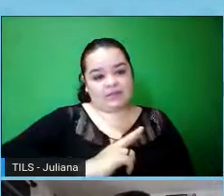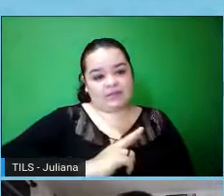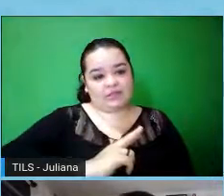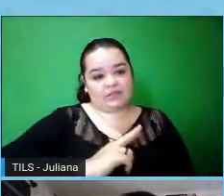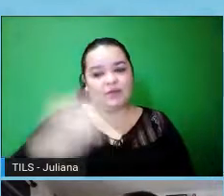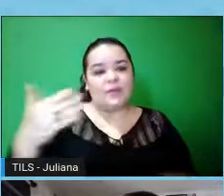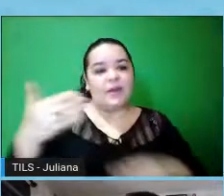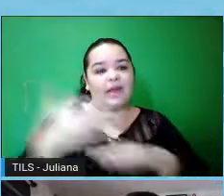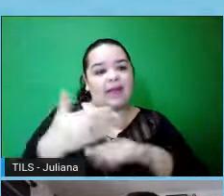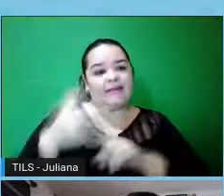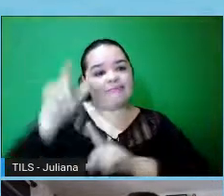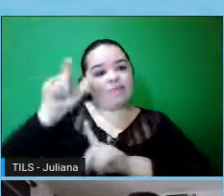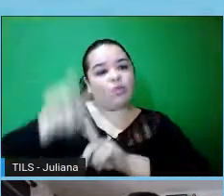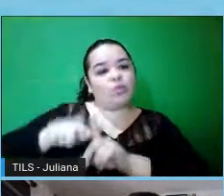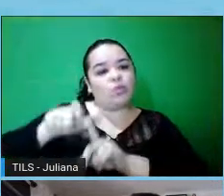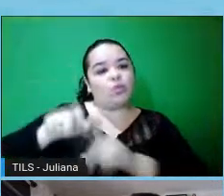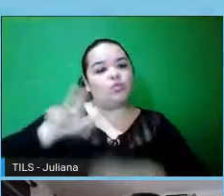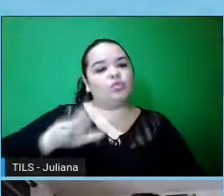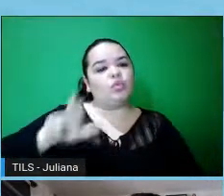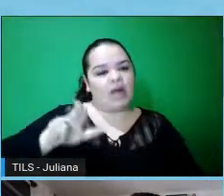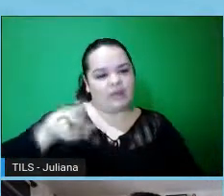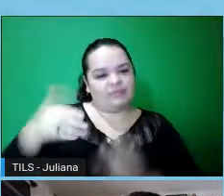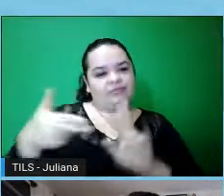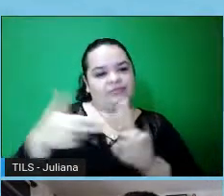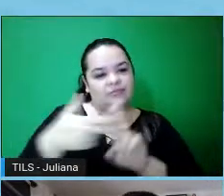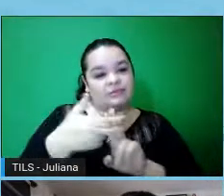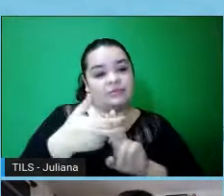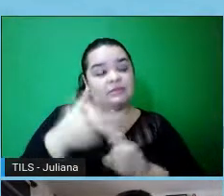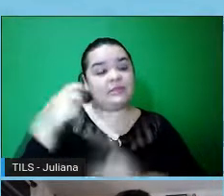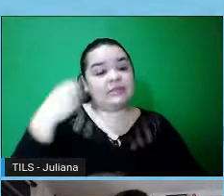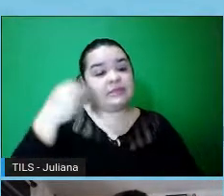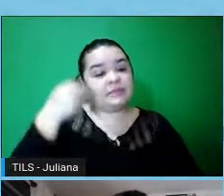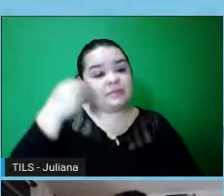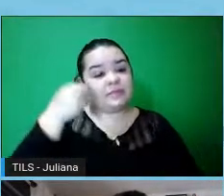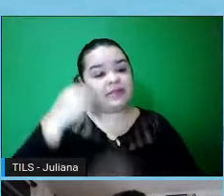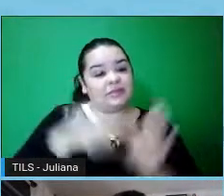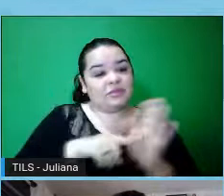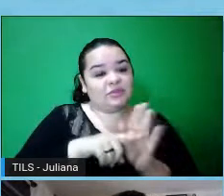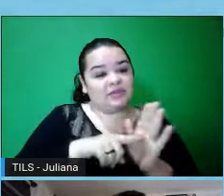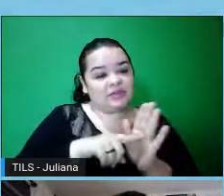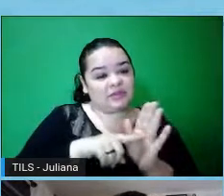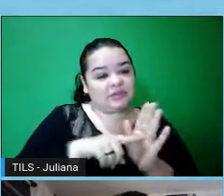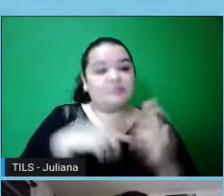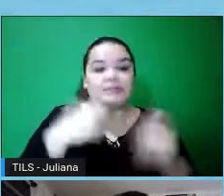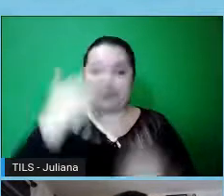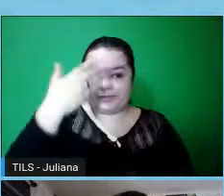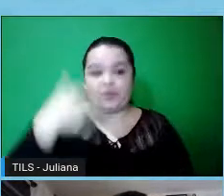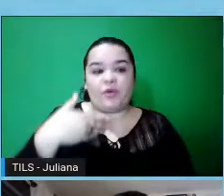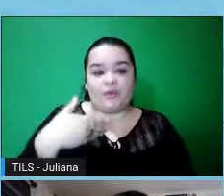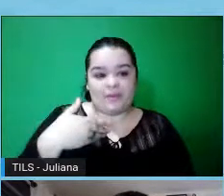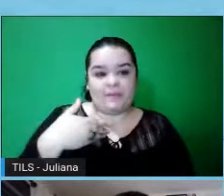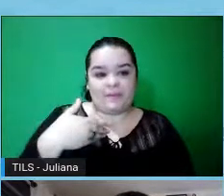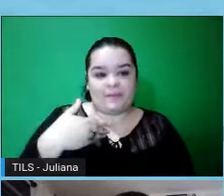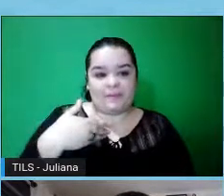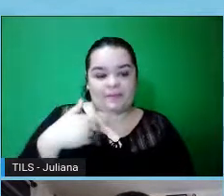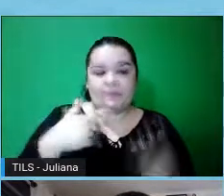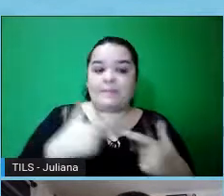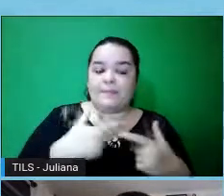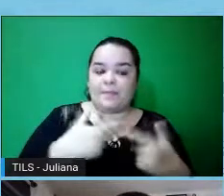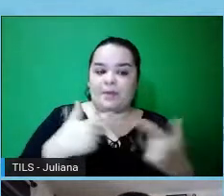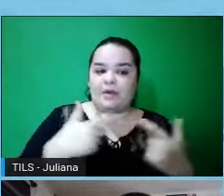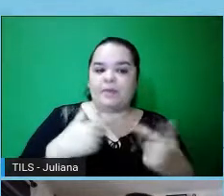Pelo menos 50% dos membros tem que comprovar experiência em pesquisa, então não são todos, tá, e pode variar, né,